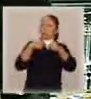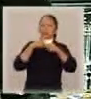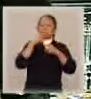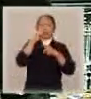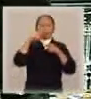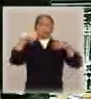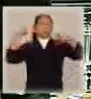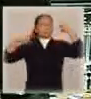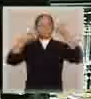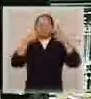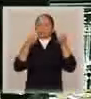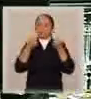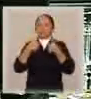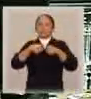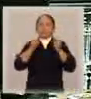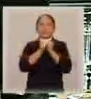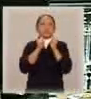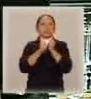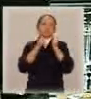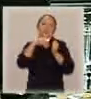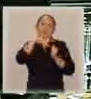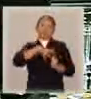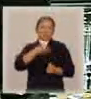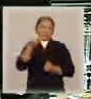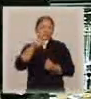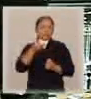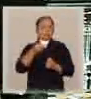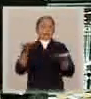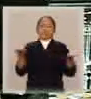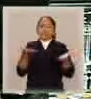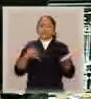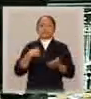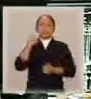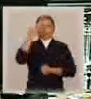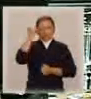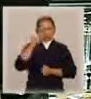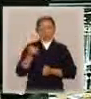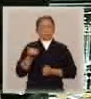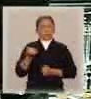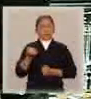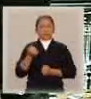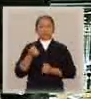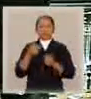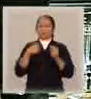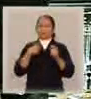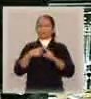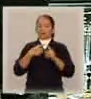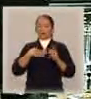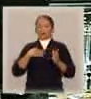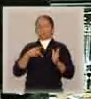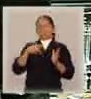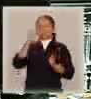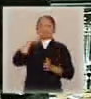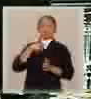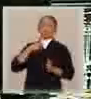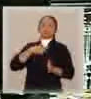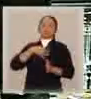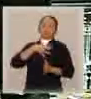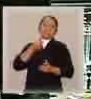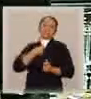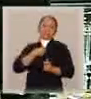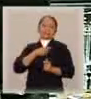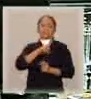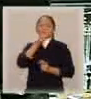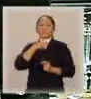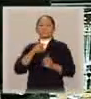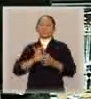doido ou a mãe, para estar com o filho. É o que nós vivemos, isso, pode estar com guarda única. Eu tenho todo um poder, porque eu tenho a guarda única, é só ver quando eu quero, é